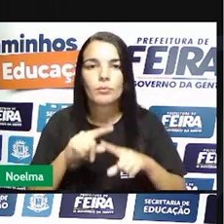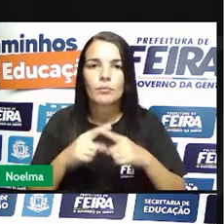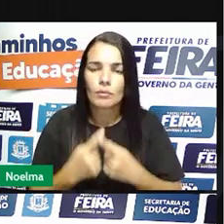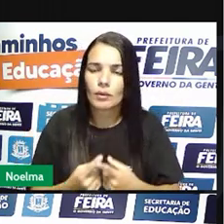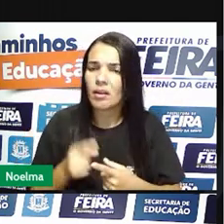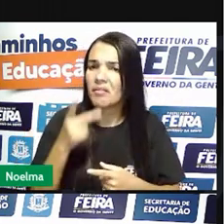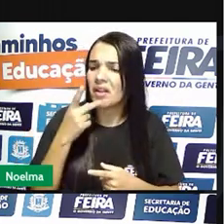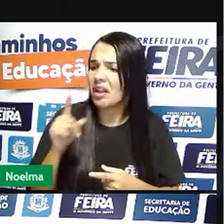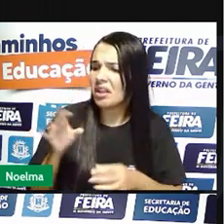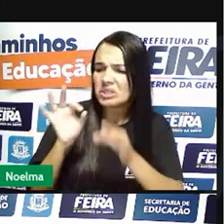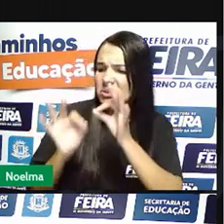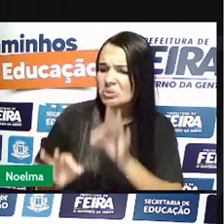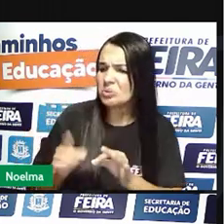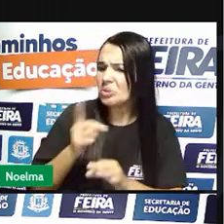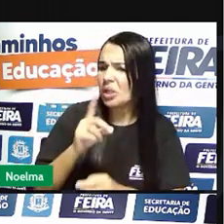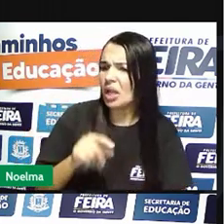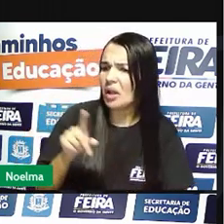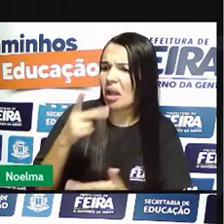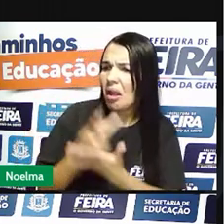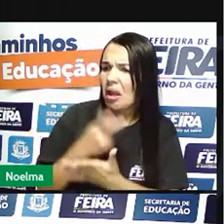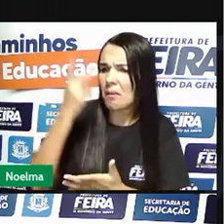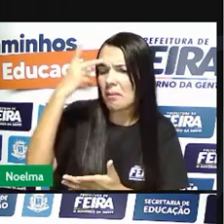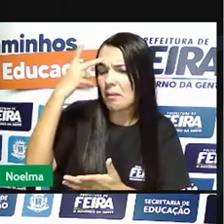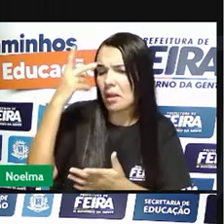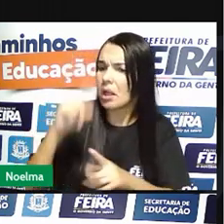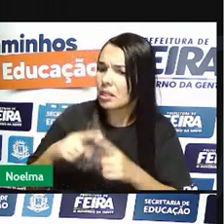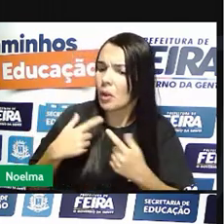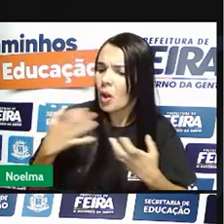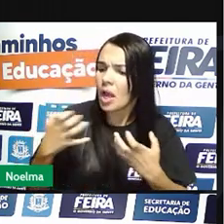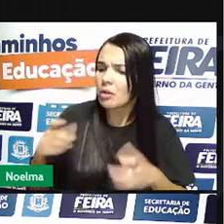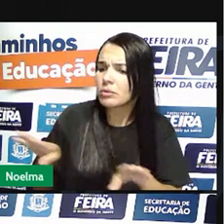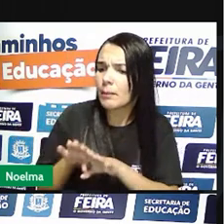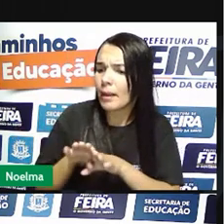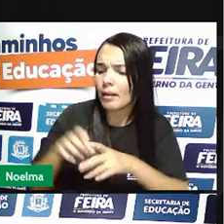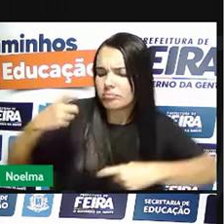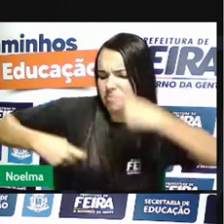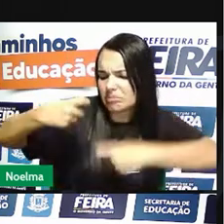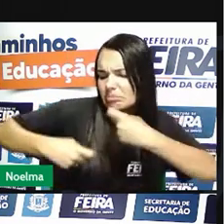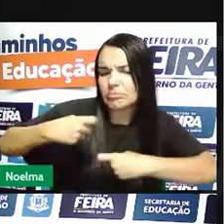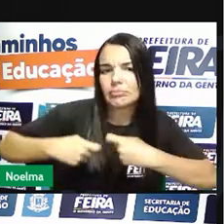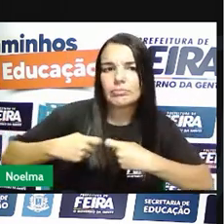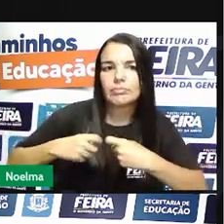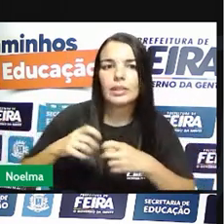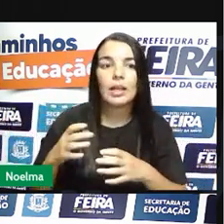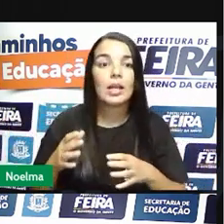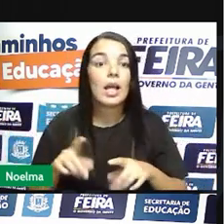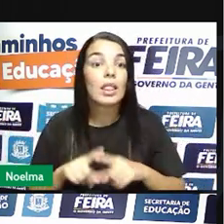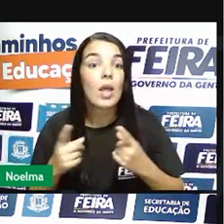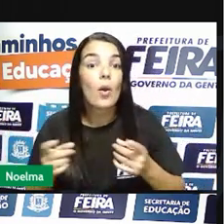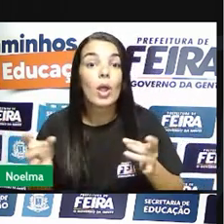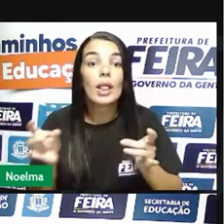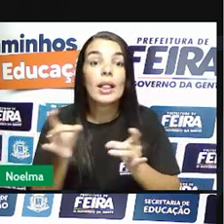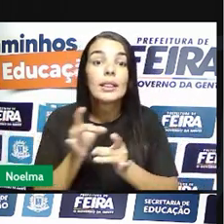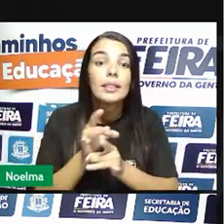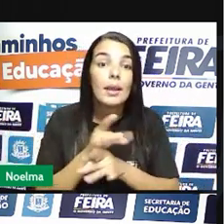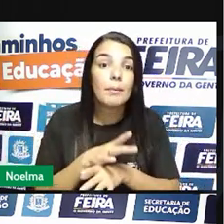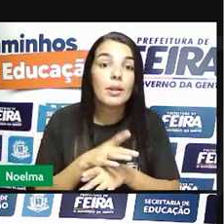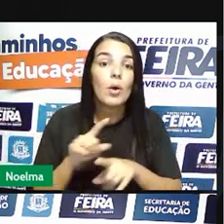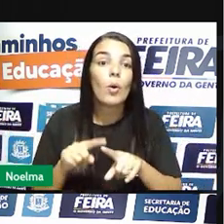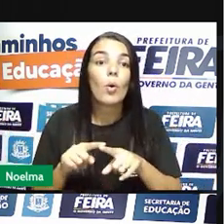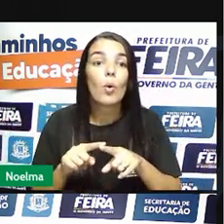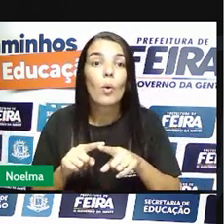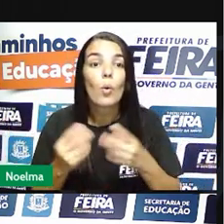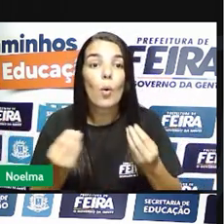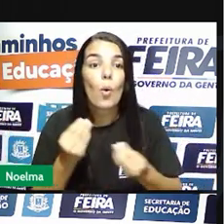acharam injusto aí, e assim iniciou-se uma revolta. Como foi que terminou essa revolta? Derrota dos